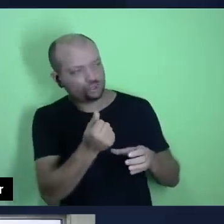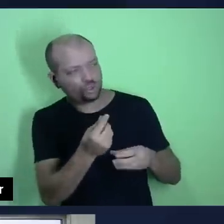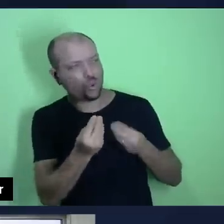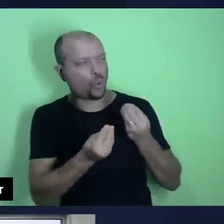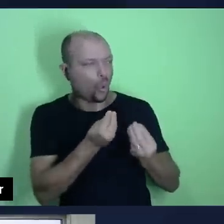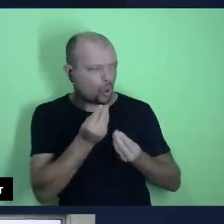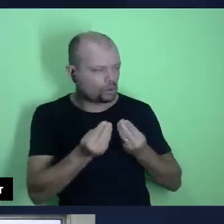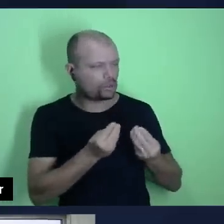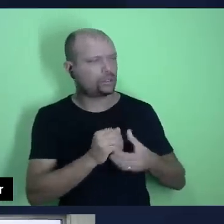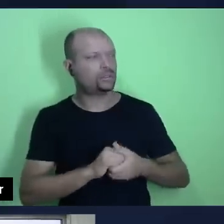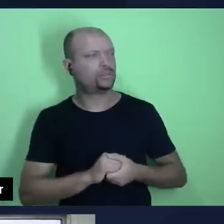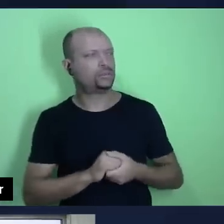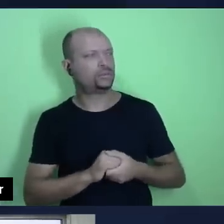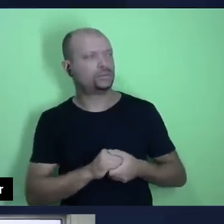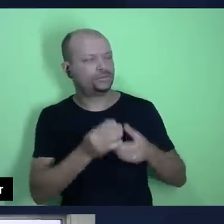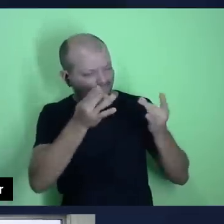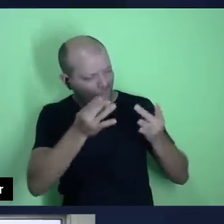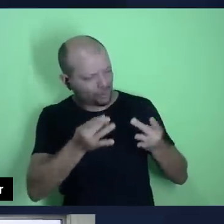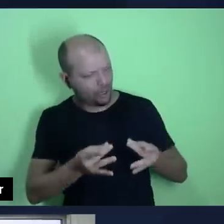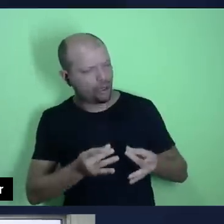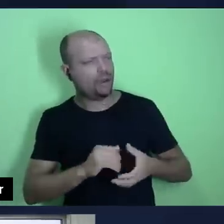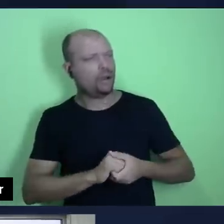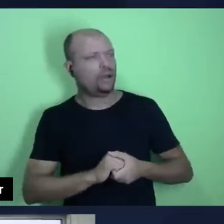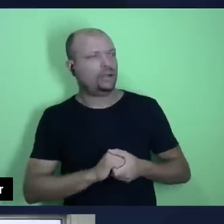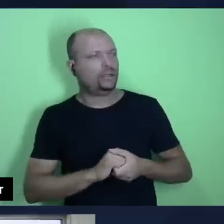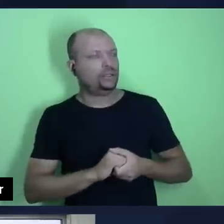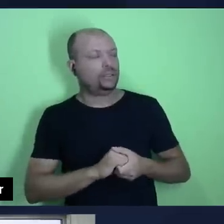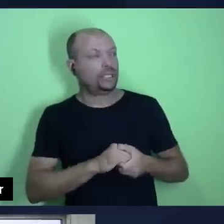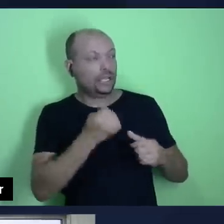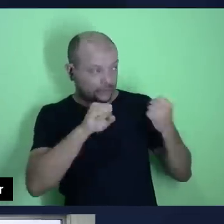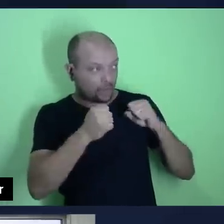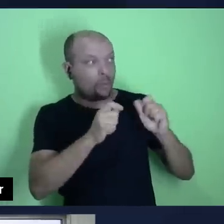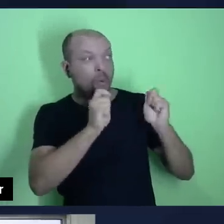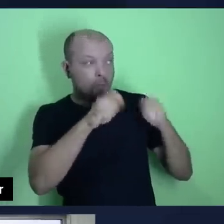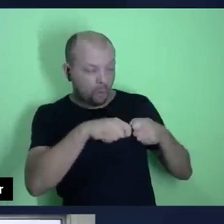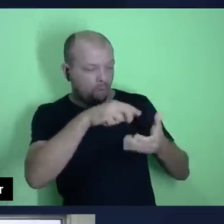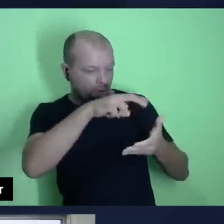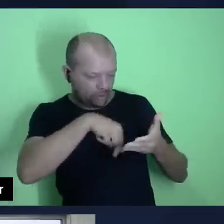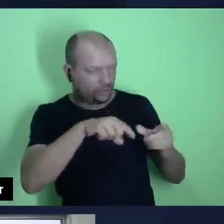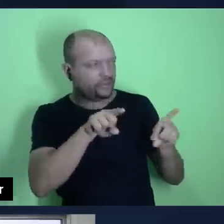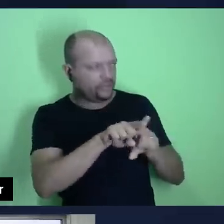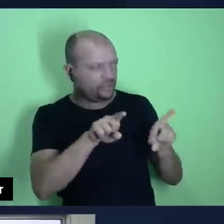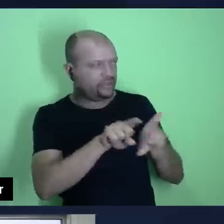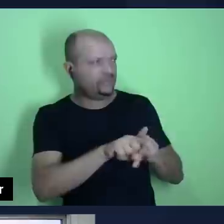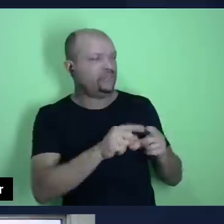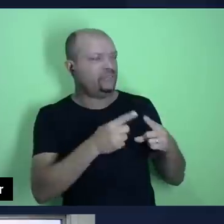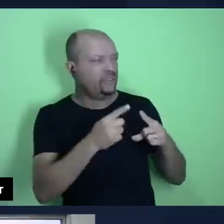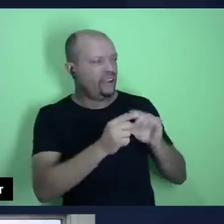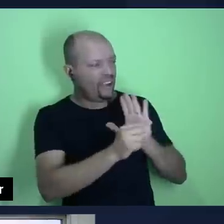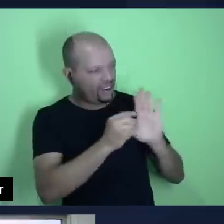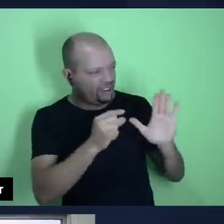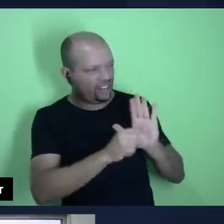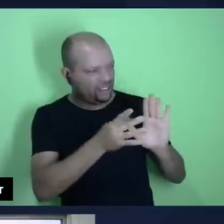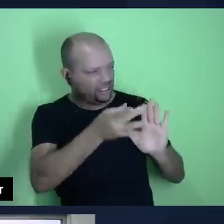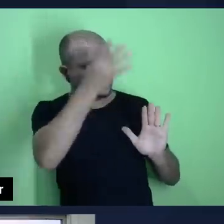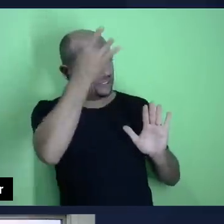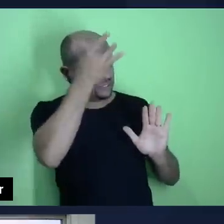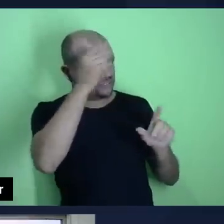ofertas? E por favor, quando chegar no Salmo, pode fazer a leitura dele, porque é o nosso verso pra memorizar também.